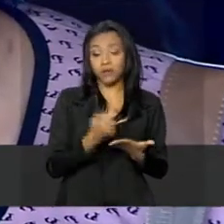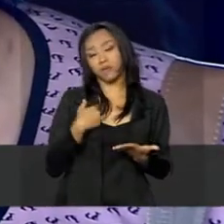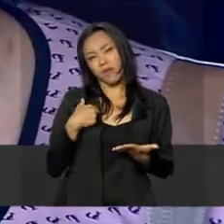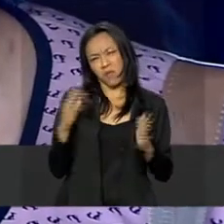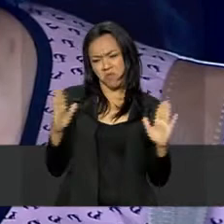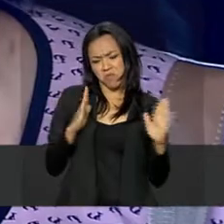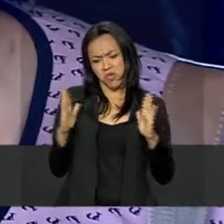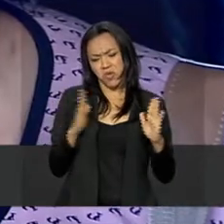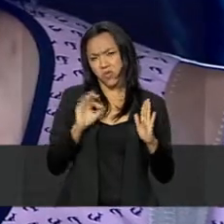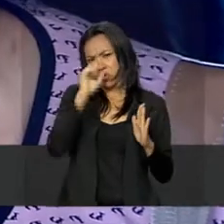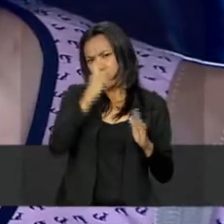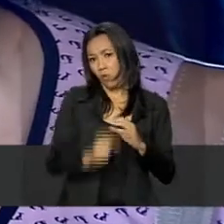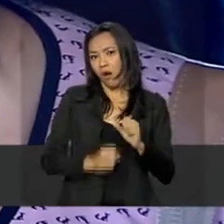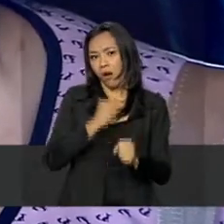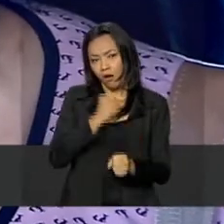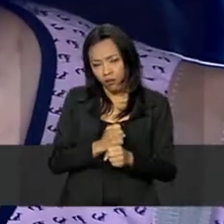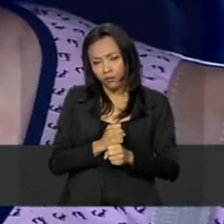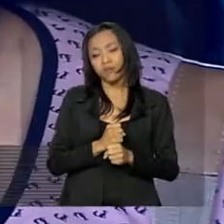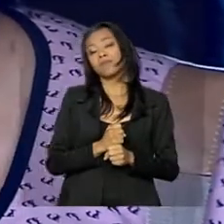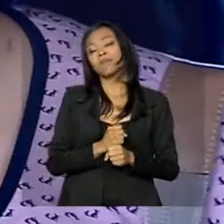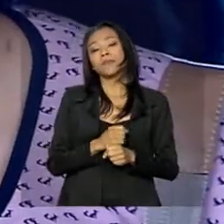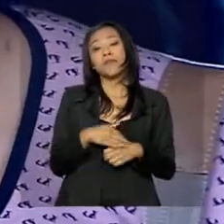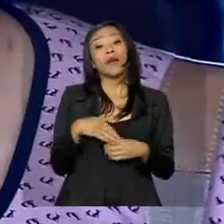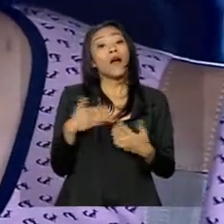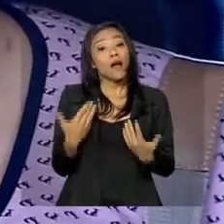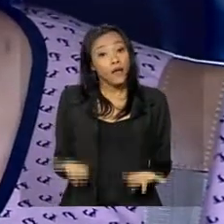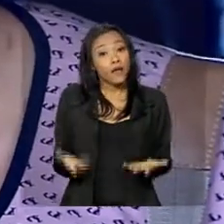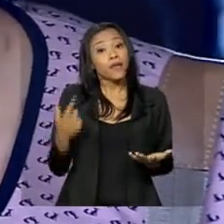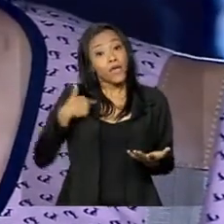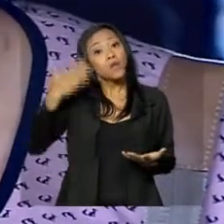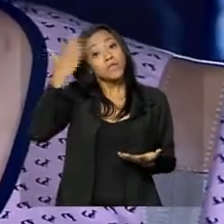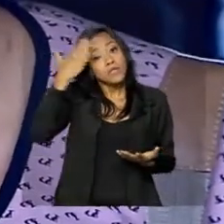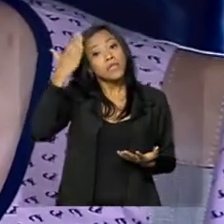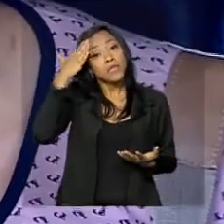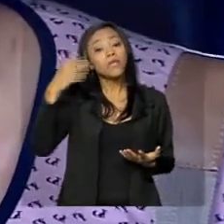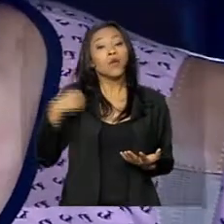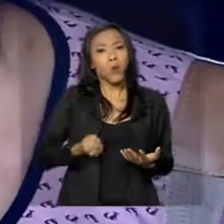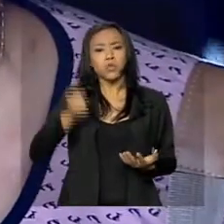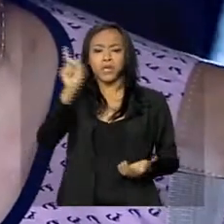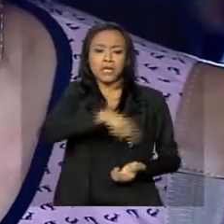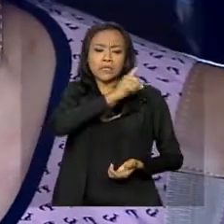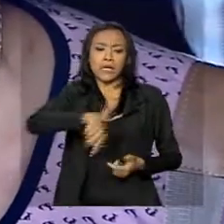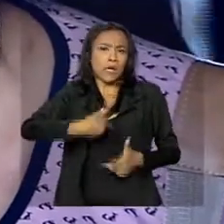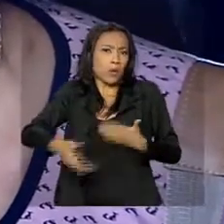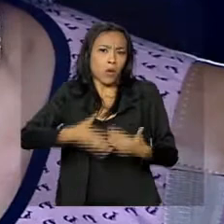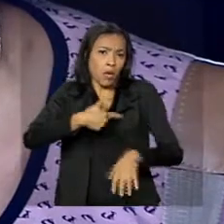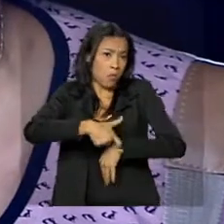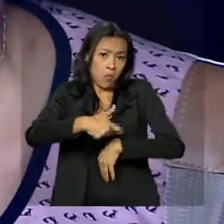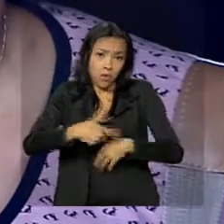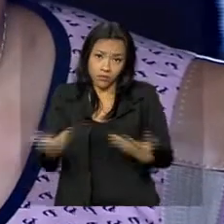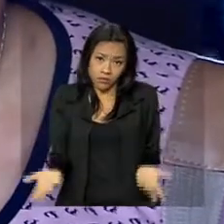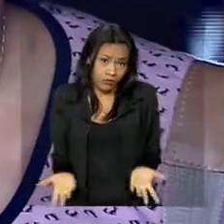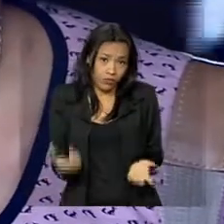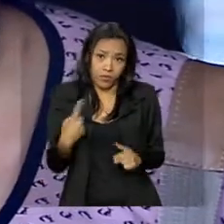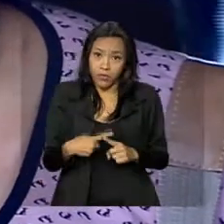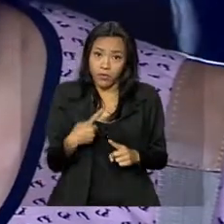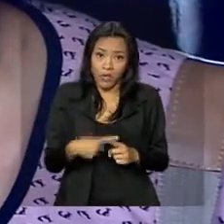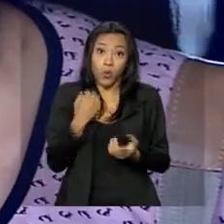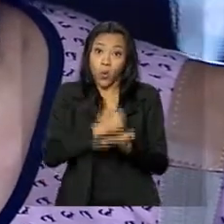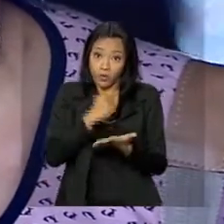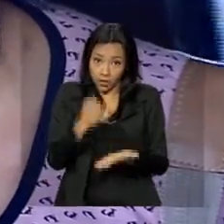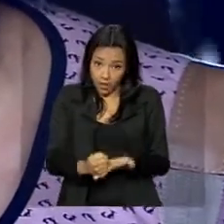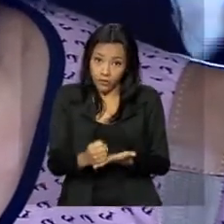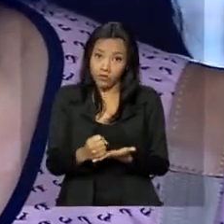por tempo de um ano, né, nesse caso. Aí, só que eu sei que eu posso cancelar a qualquer momento, porque o contrato, o que eu